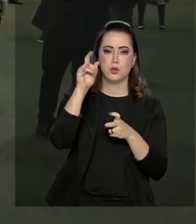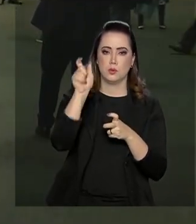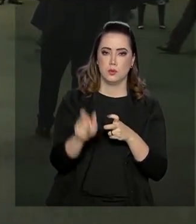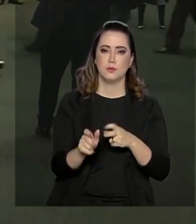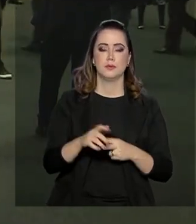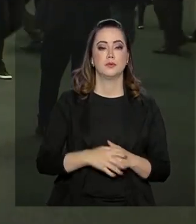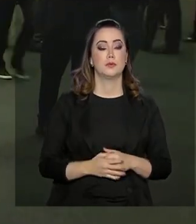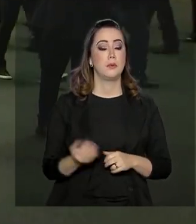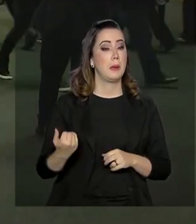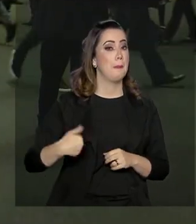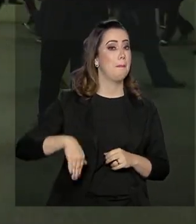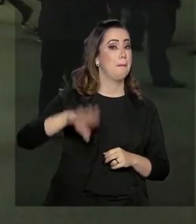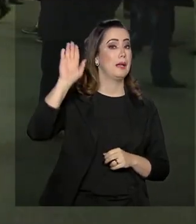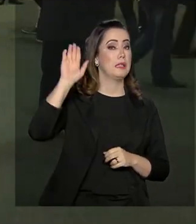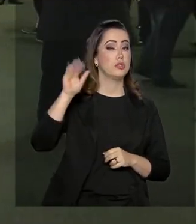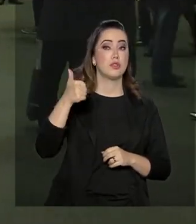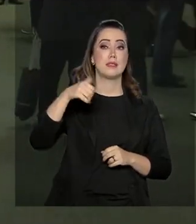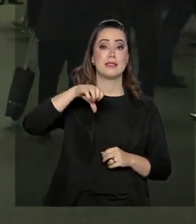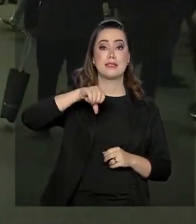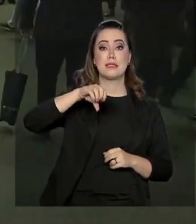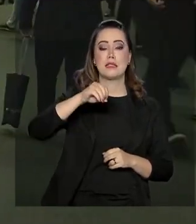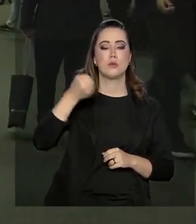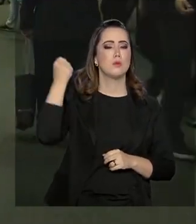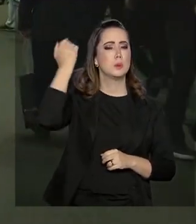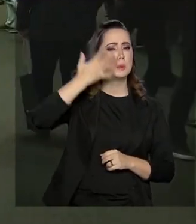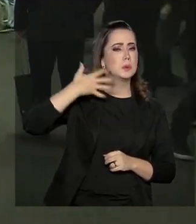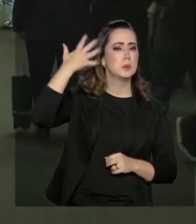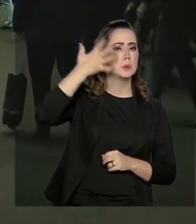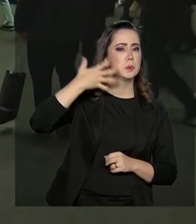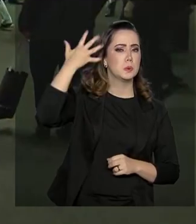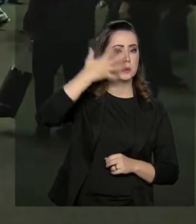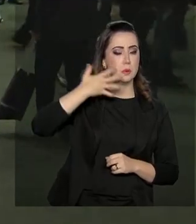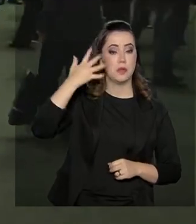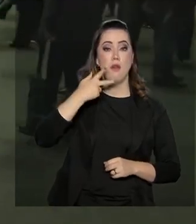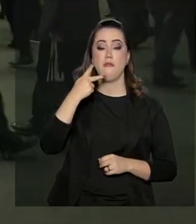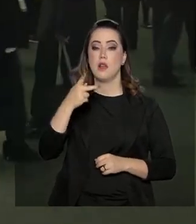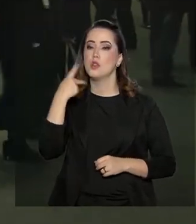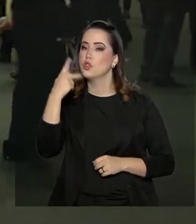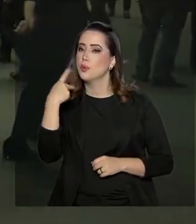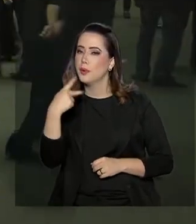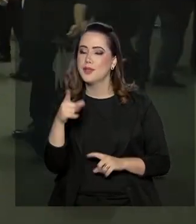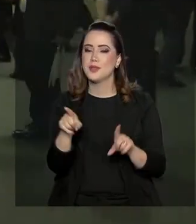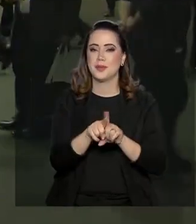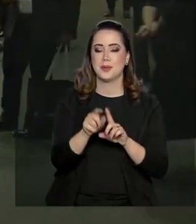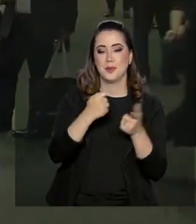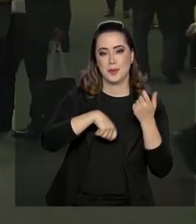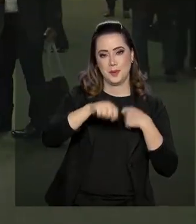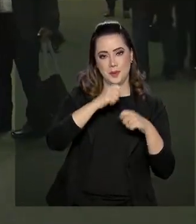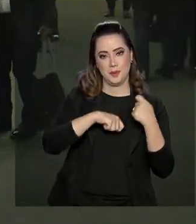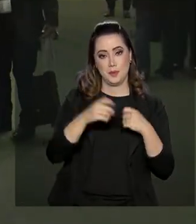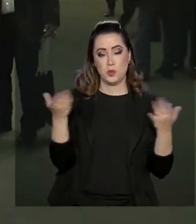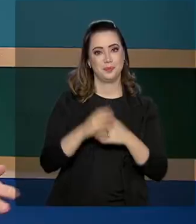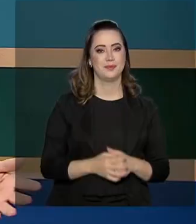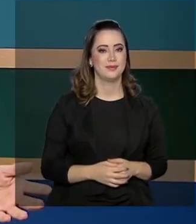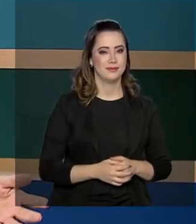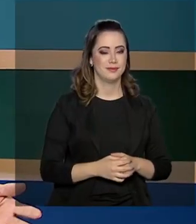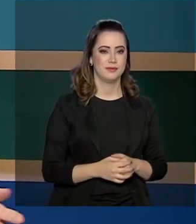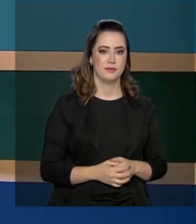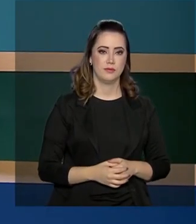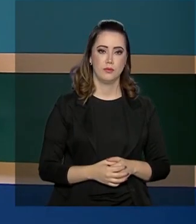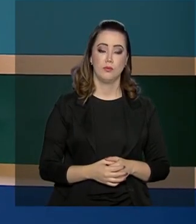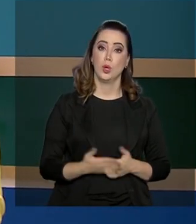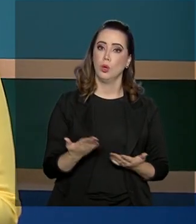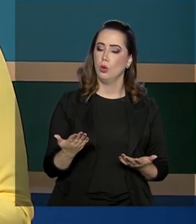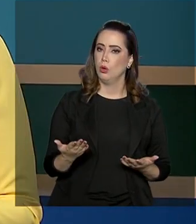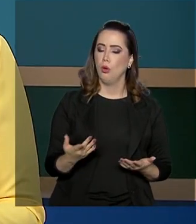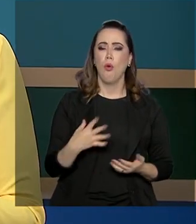190 palestras que vão tratar aqui do tema da política e da economia atuais. Fazer o